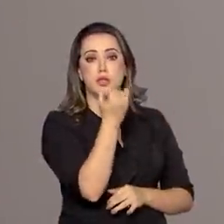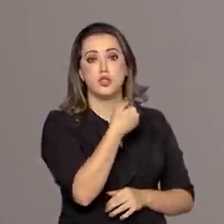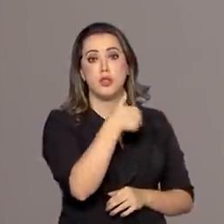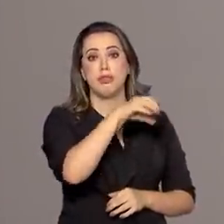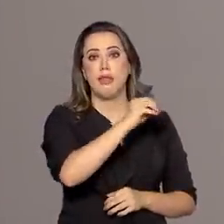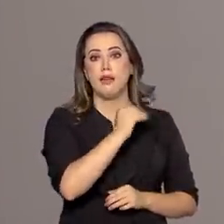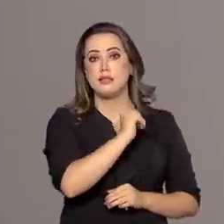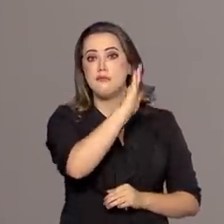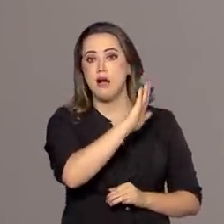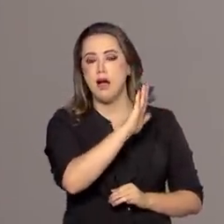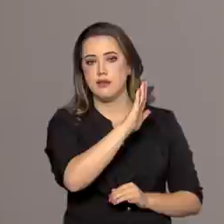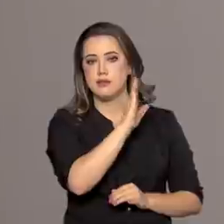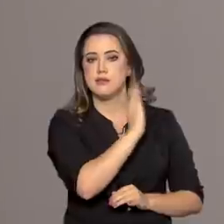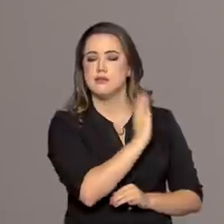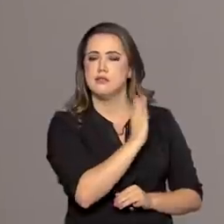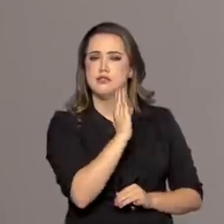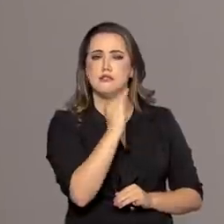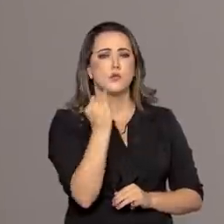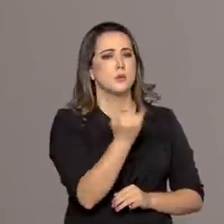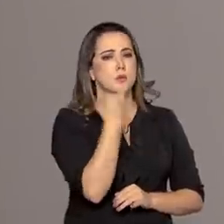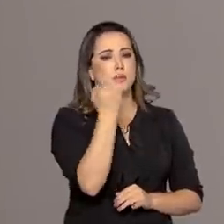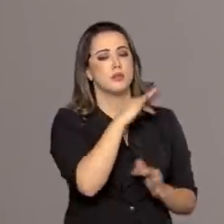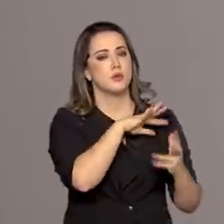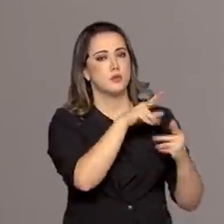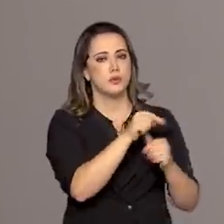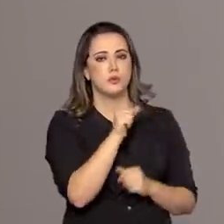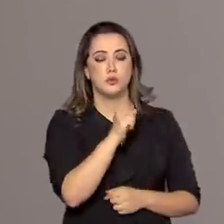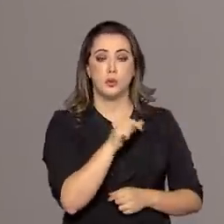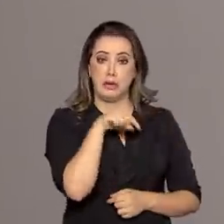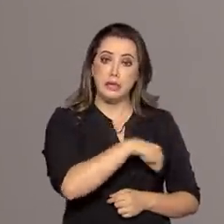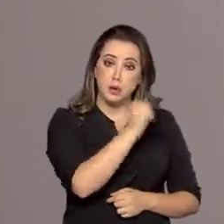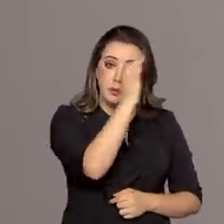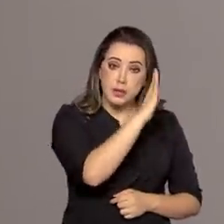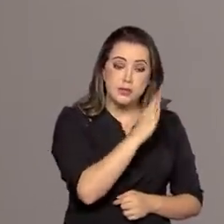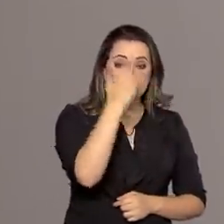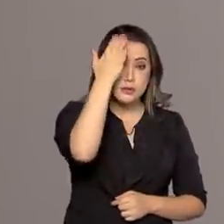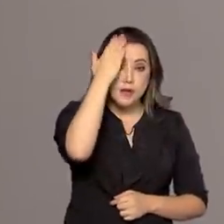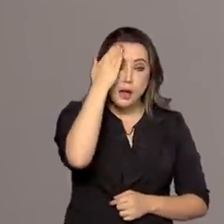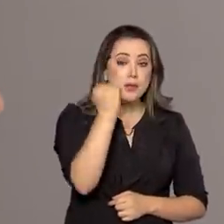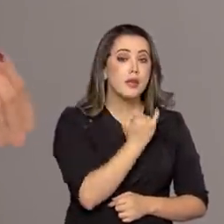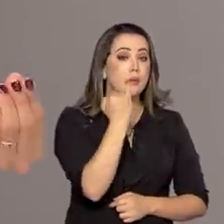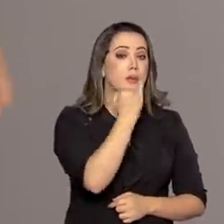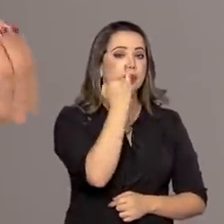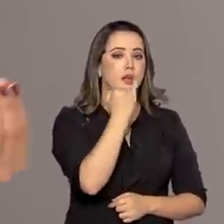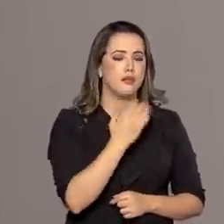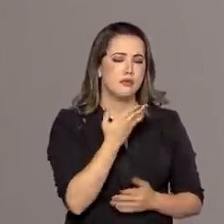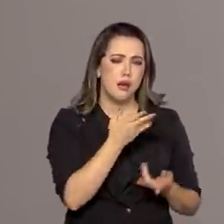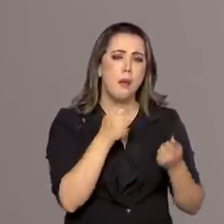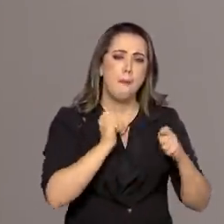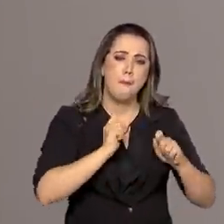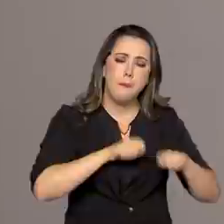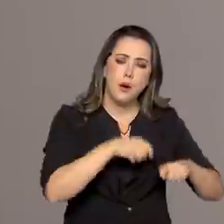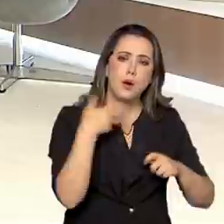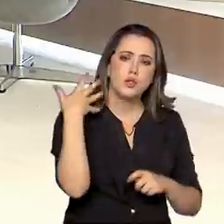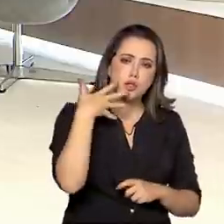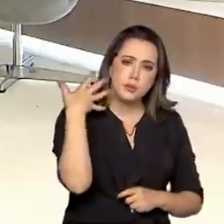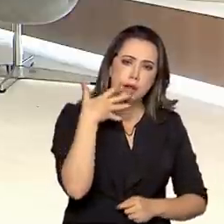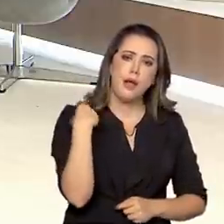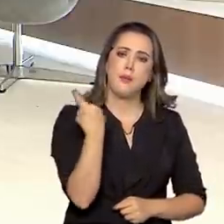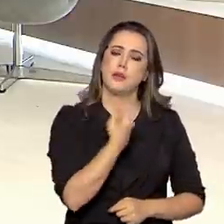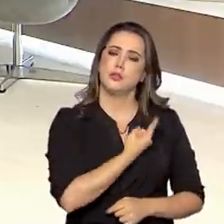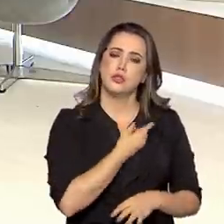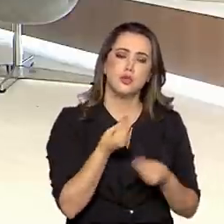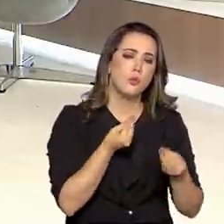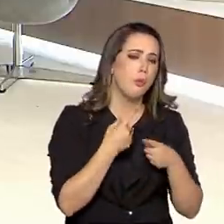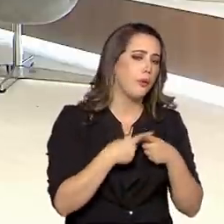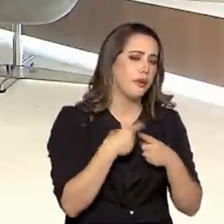mundo. Será que o brasileiro tem noção da importância dessa biblioteca? Eu queria que o senhor explicasse qual é a importância dela, não só nesses itens do passado, mas como agora,